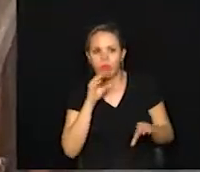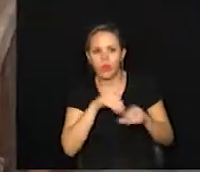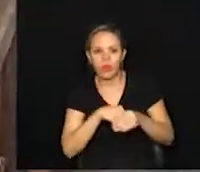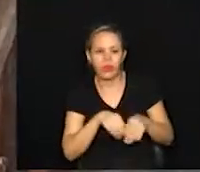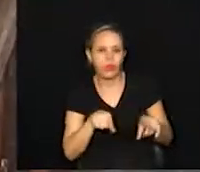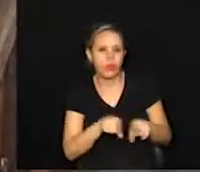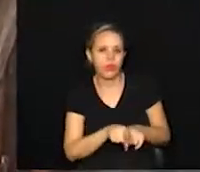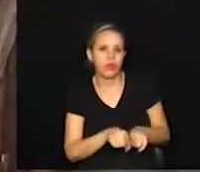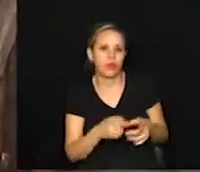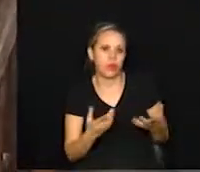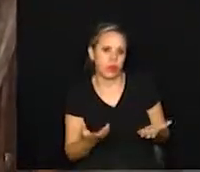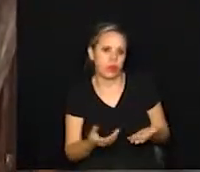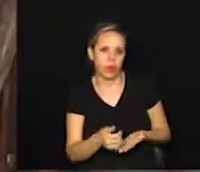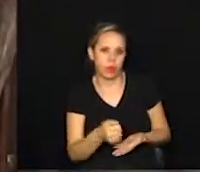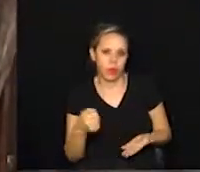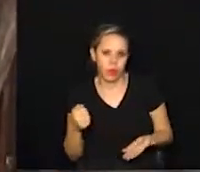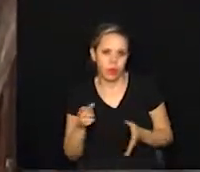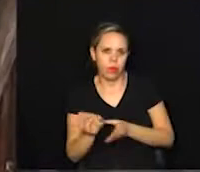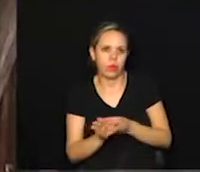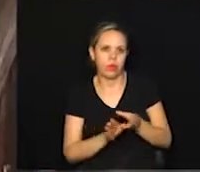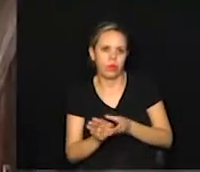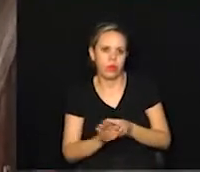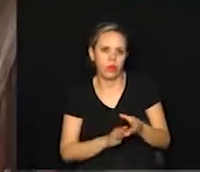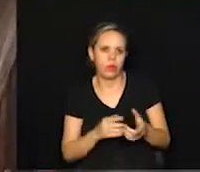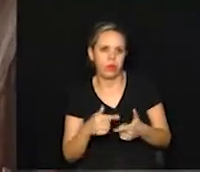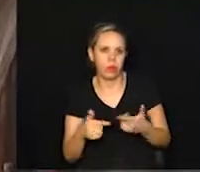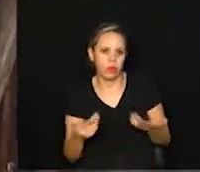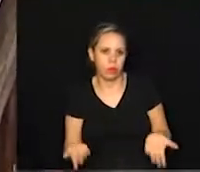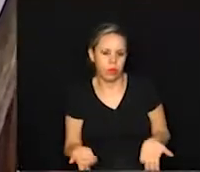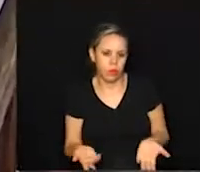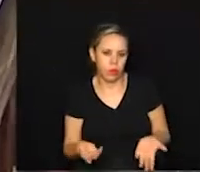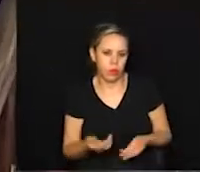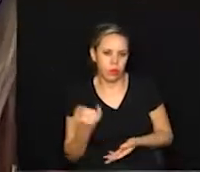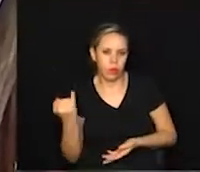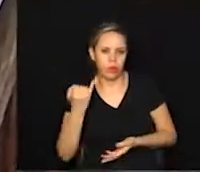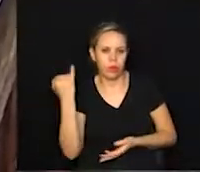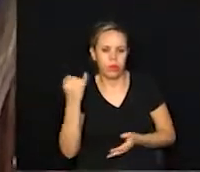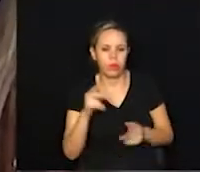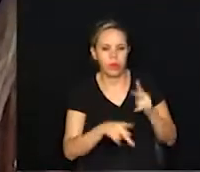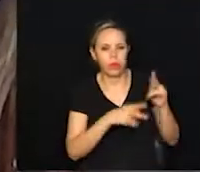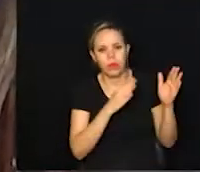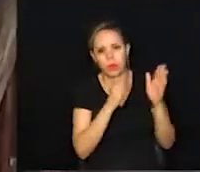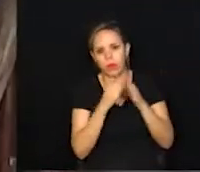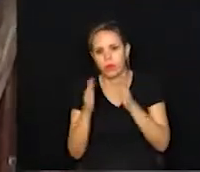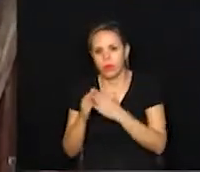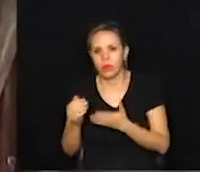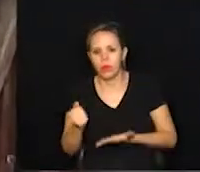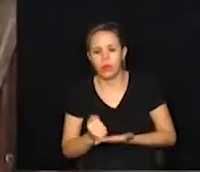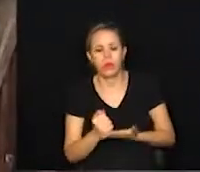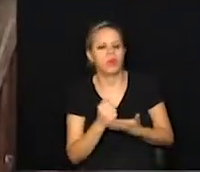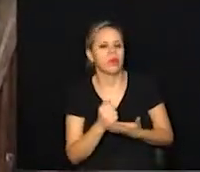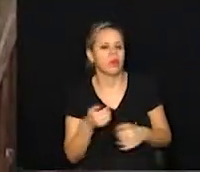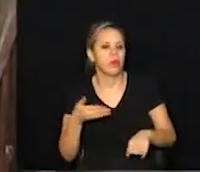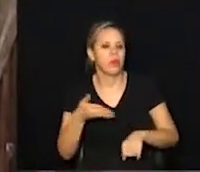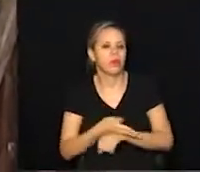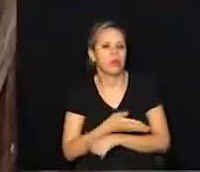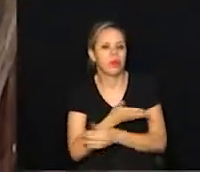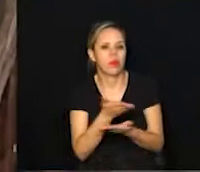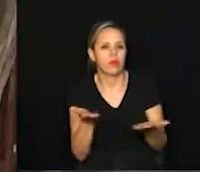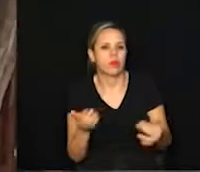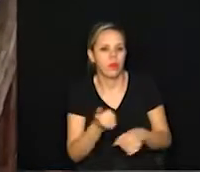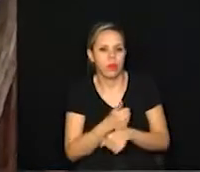Sempre está orientando sobre esses fatores. E qual a importância dos moradores colaborarem com a visita de vocês?